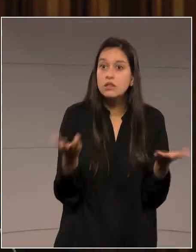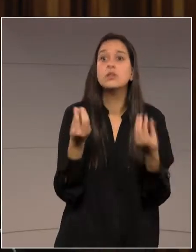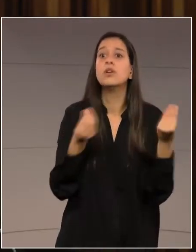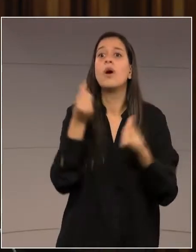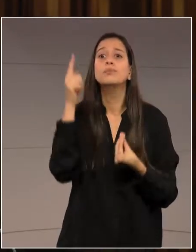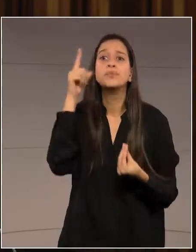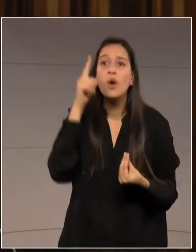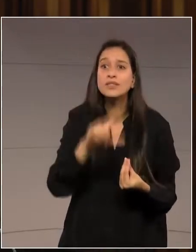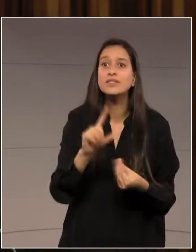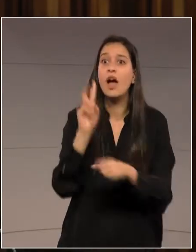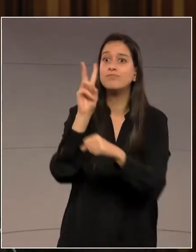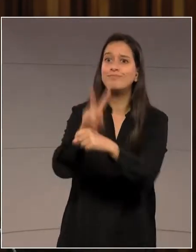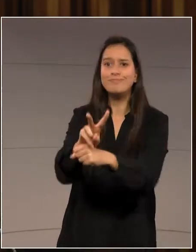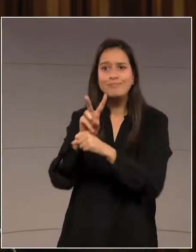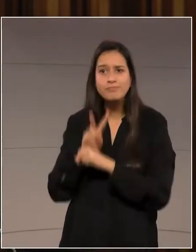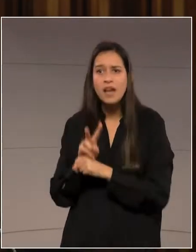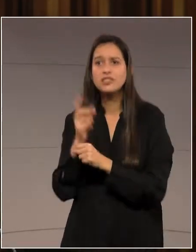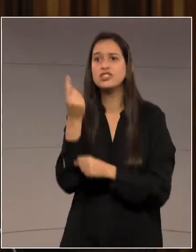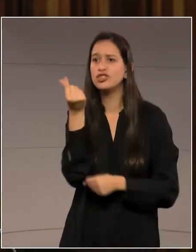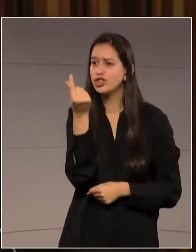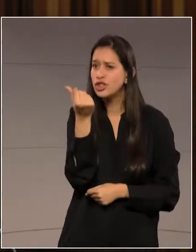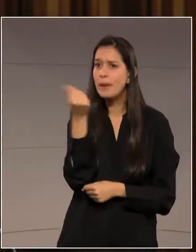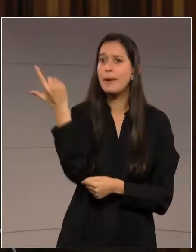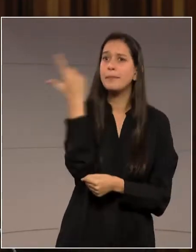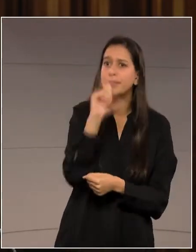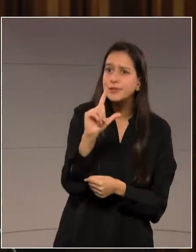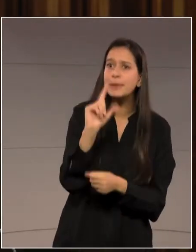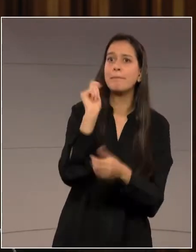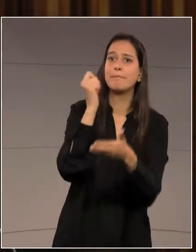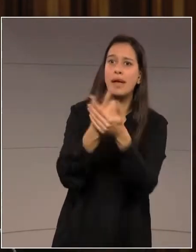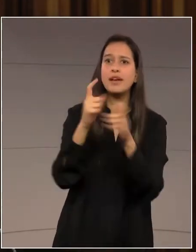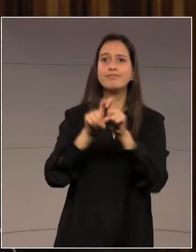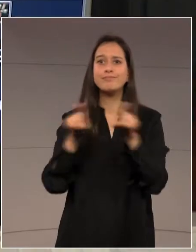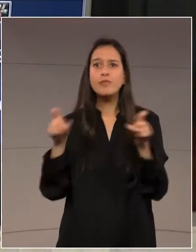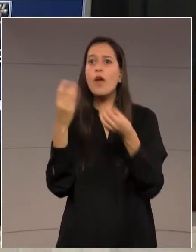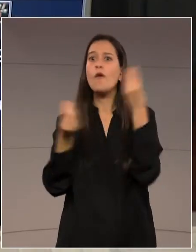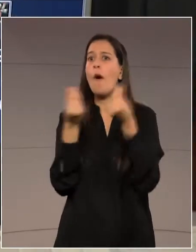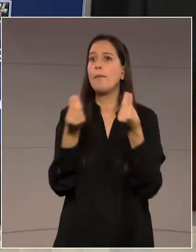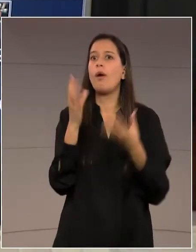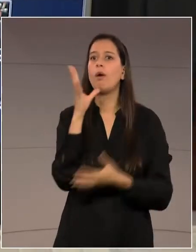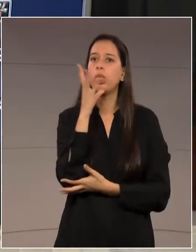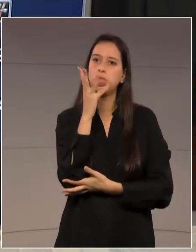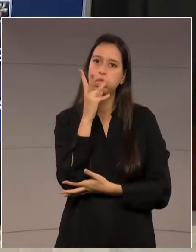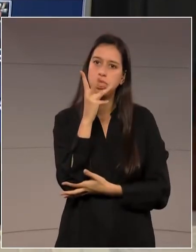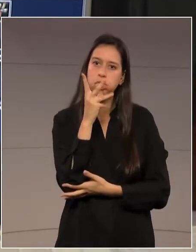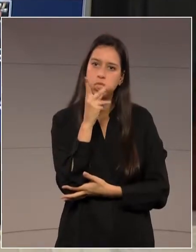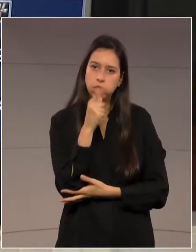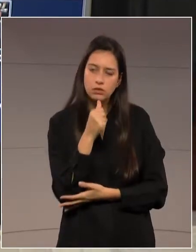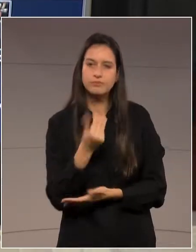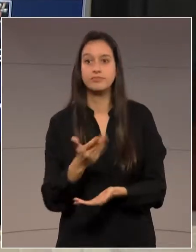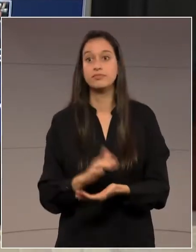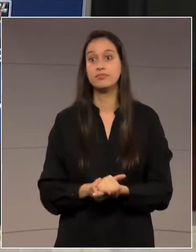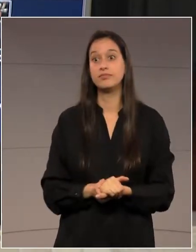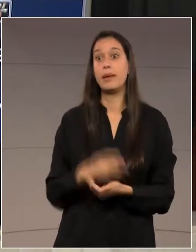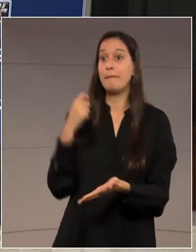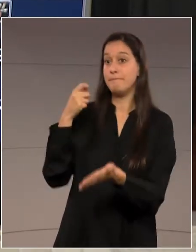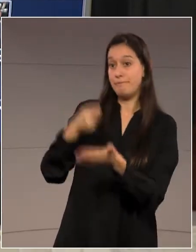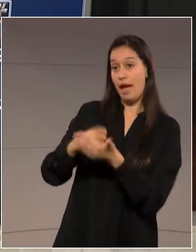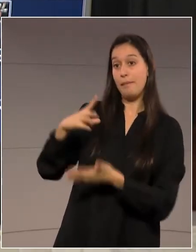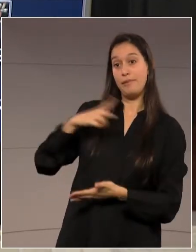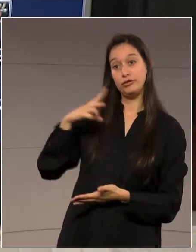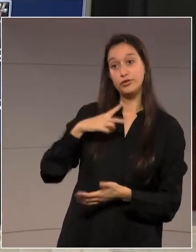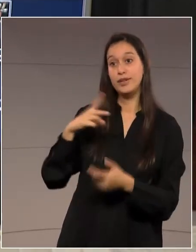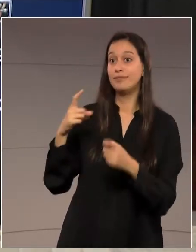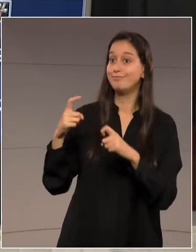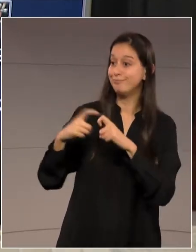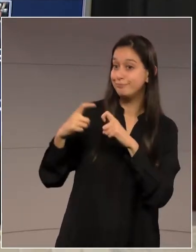até emprestar do dinheiro, para pagar uma consulta particular. E